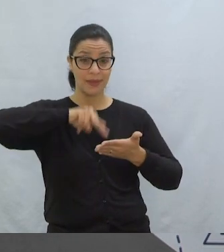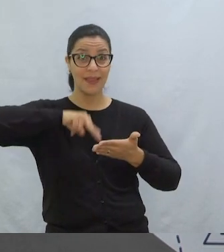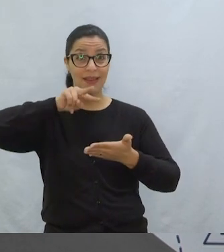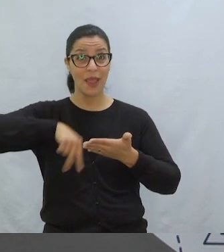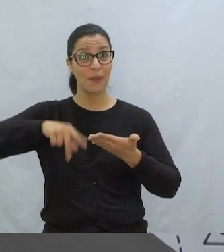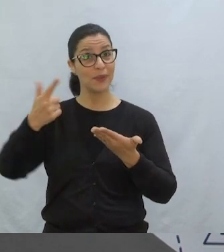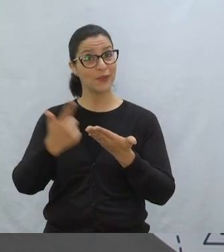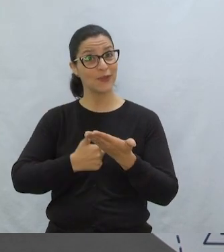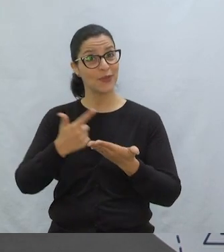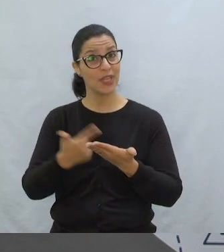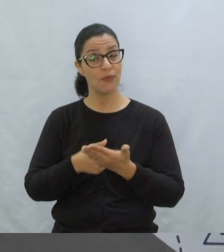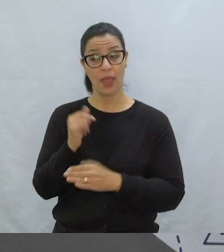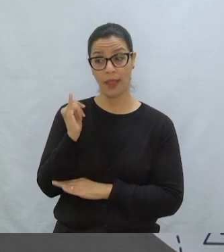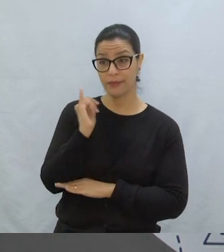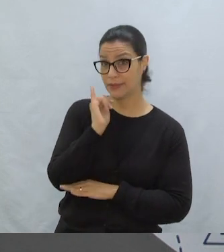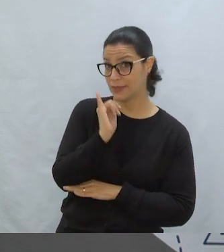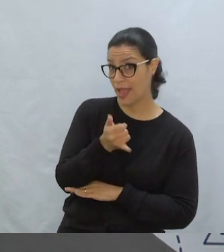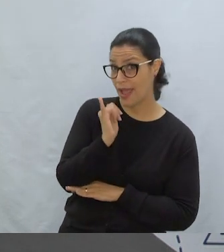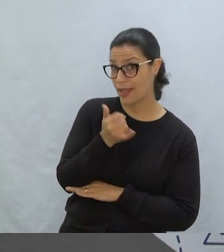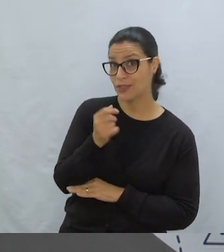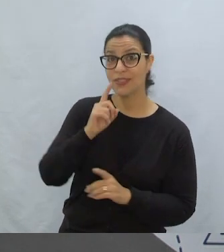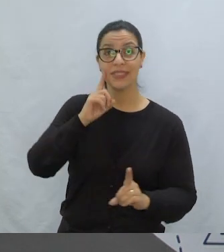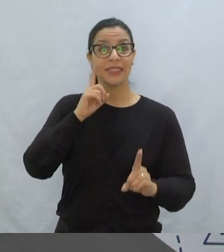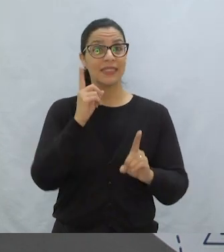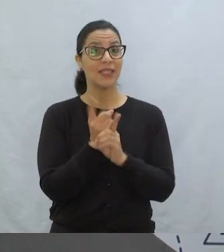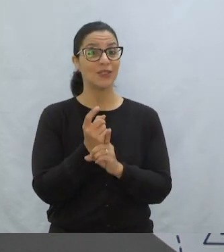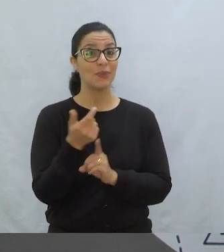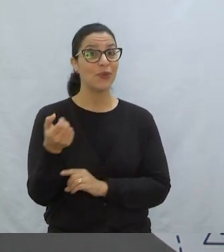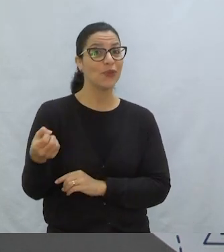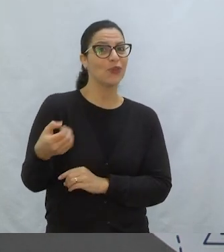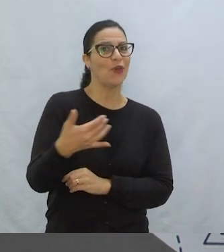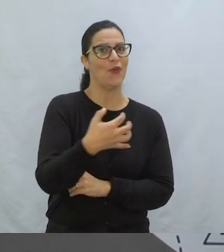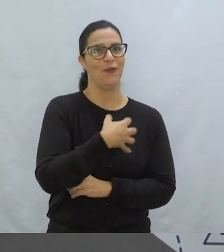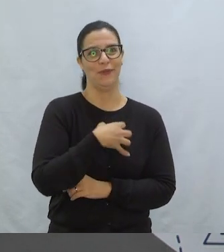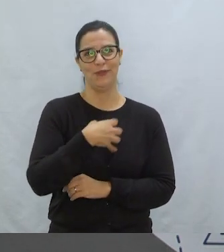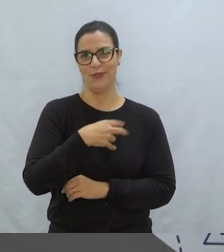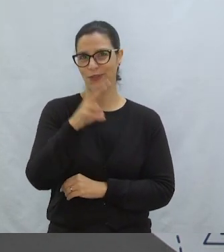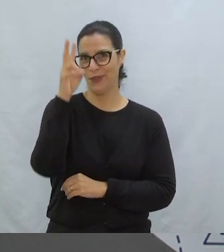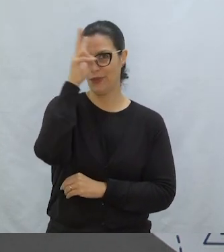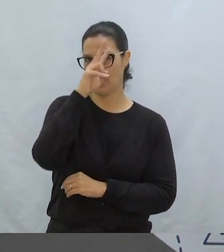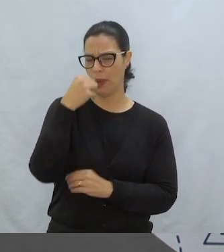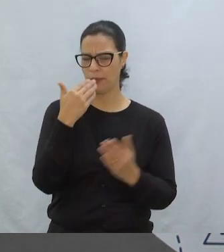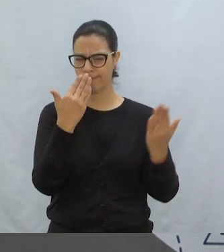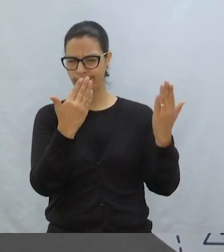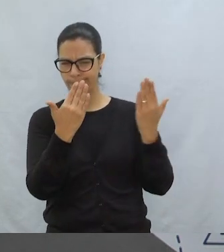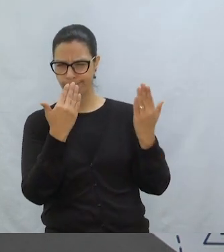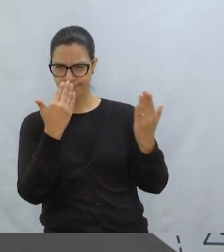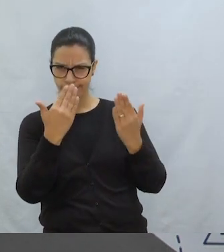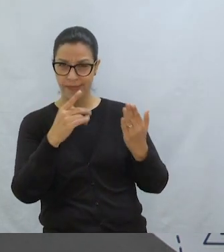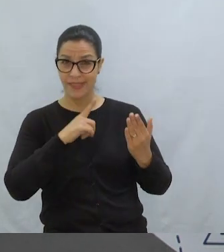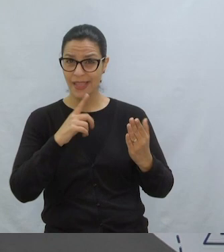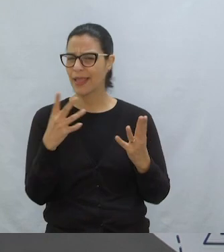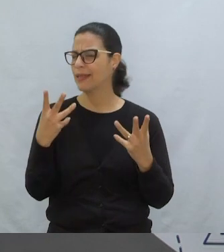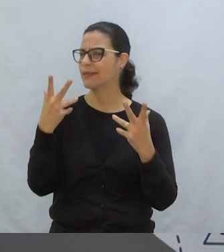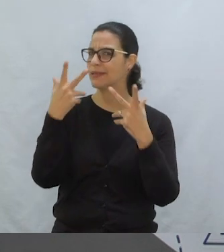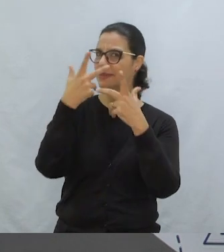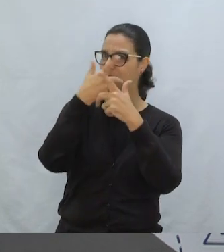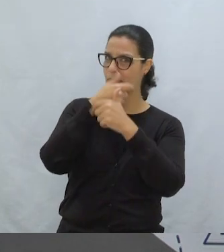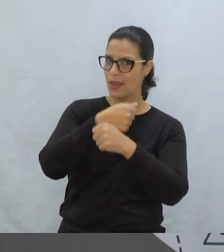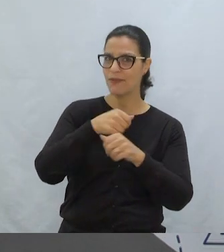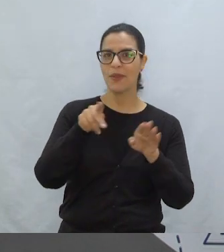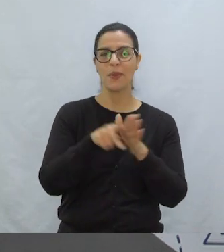leitores Que por meio de narrativas Redescobrimos Mesmo em condições suspeitas As